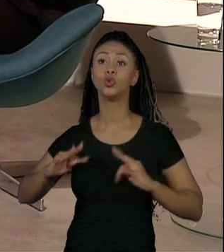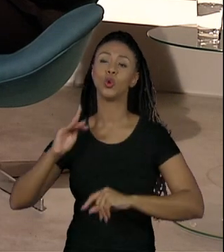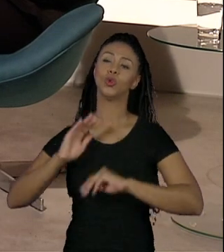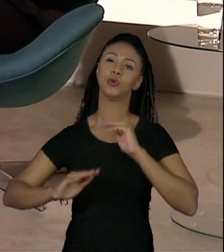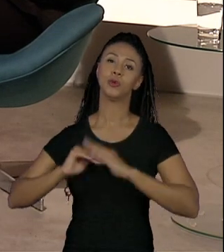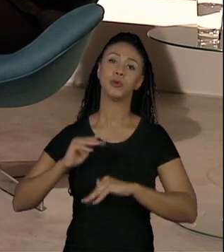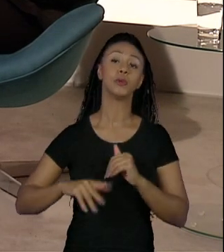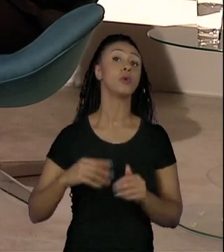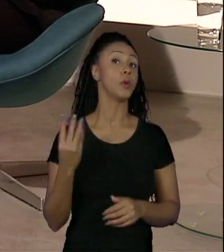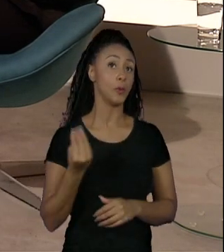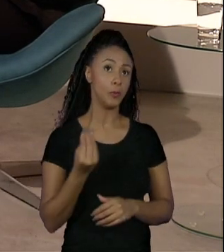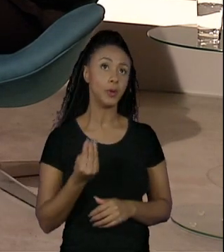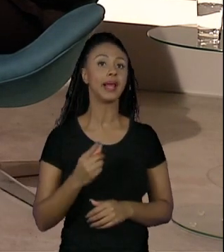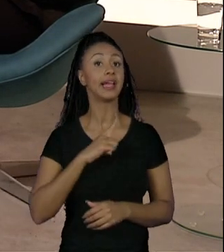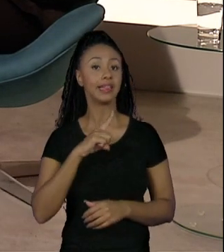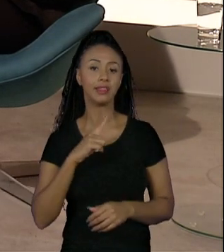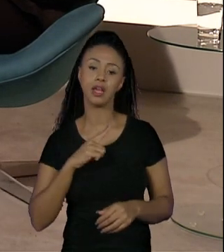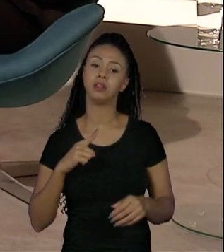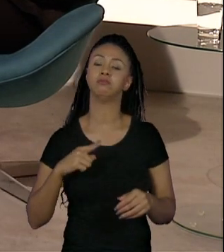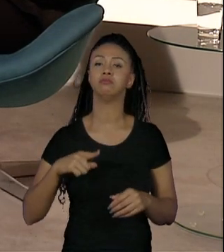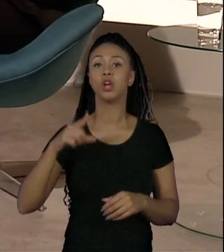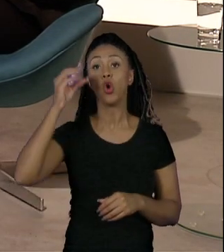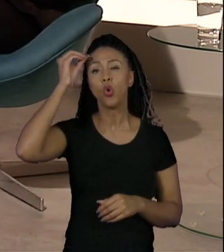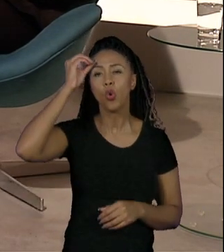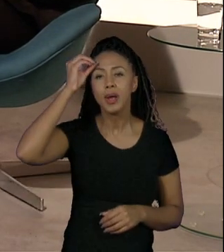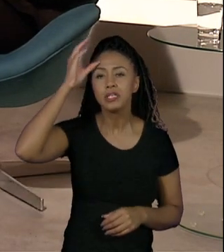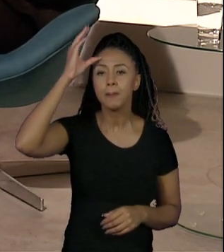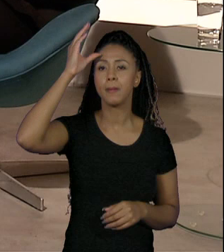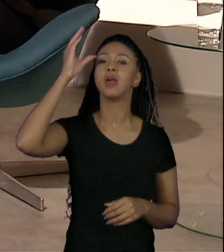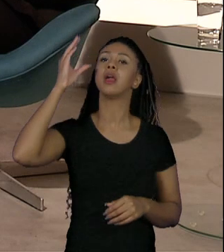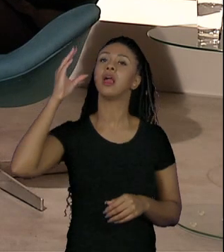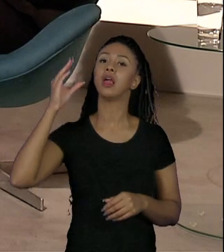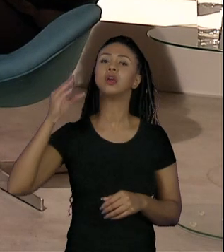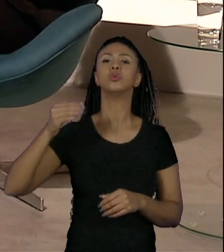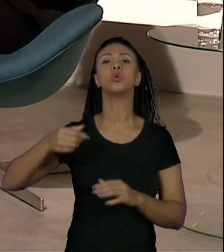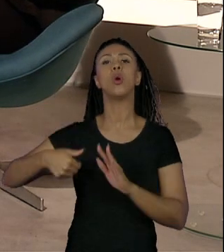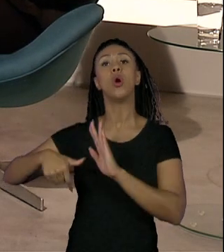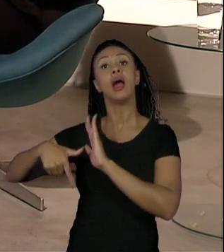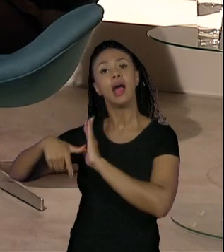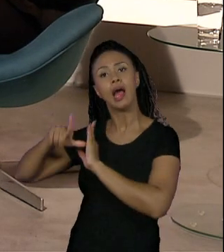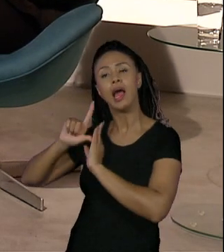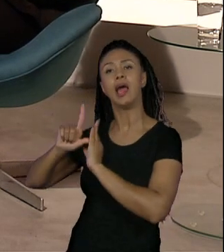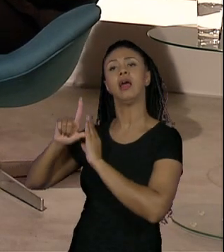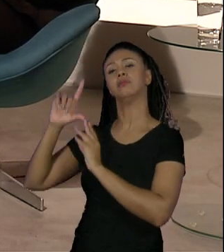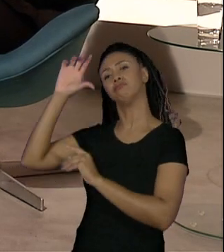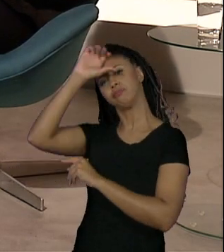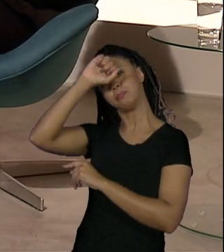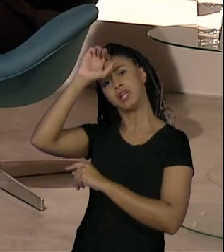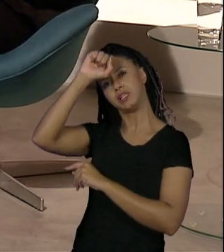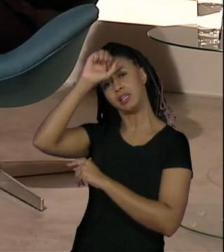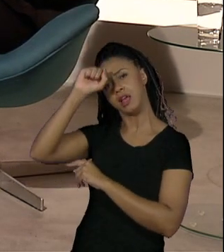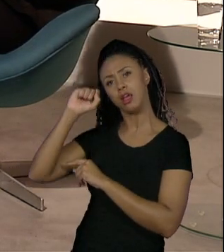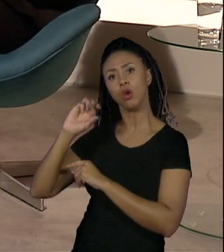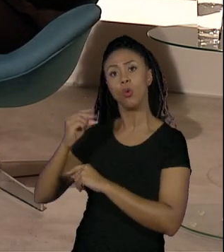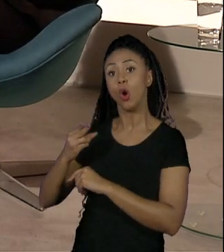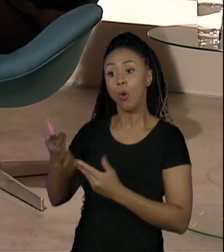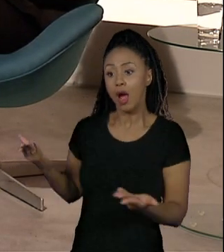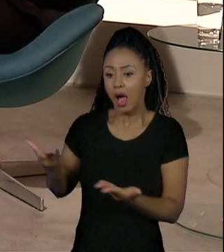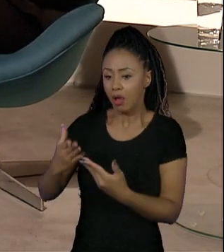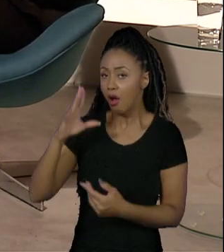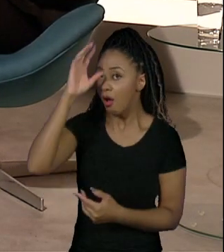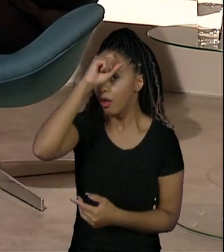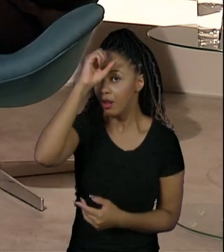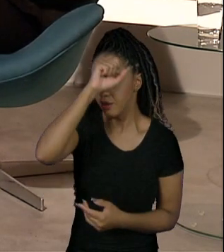vai ter adquirido esse conhecimento, são disciplinas que ele já trabalhou e que ele está trabalhando dentro daquele semestre. Então, os projetos